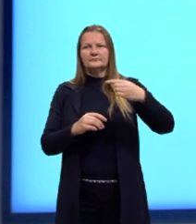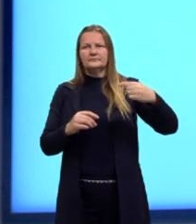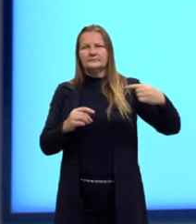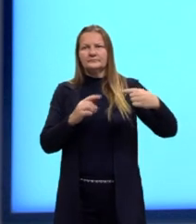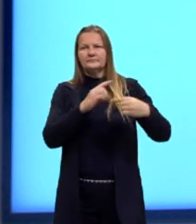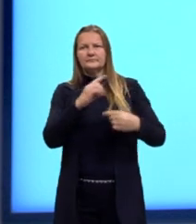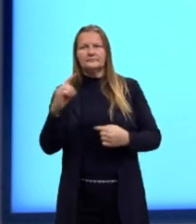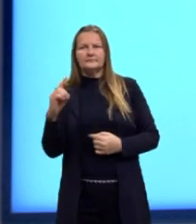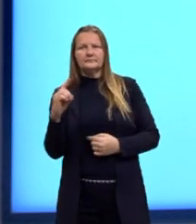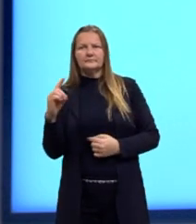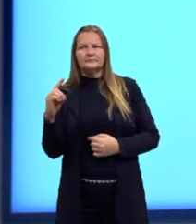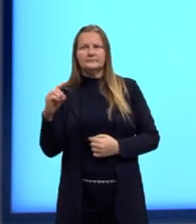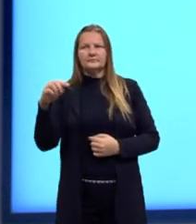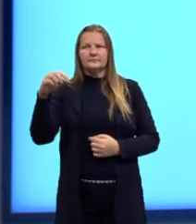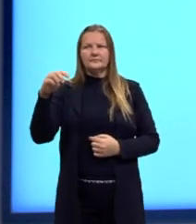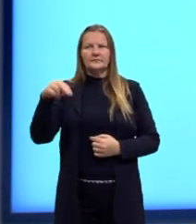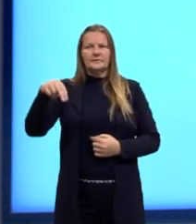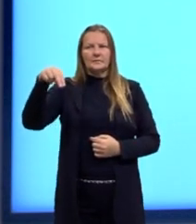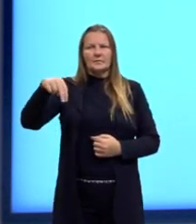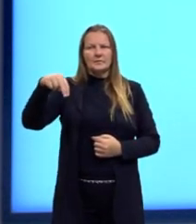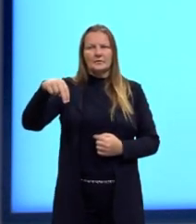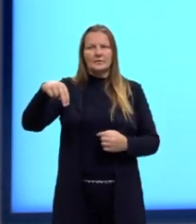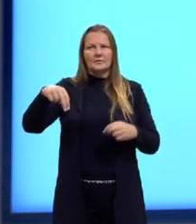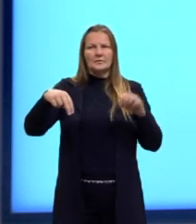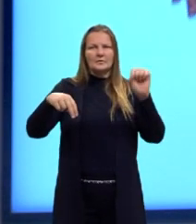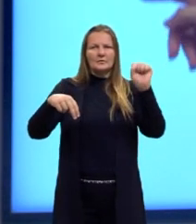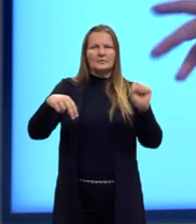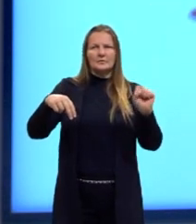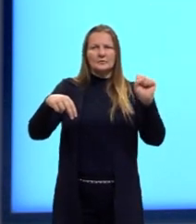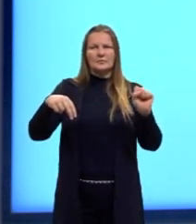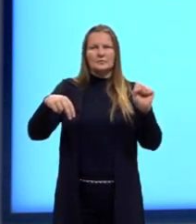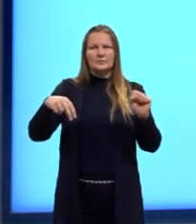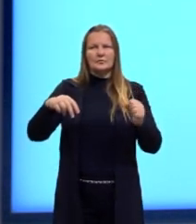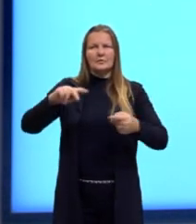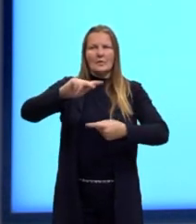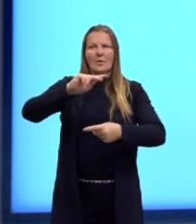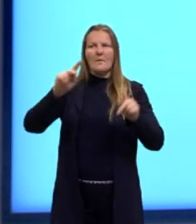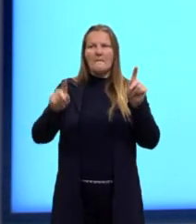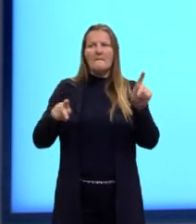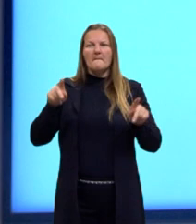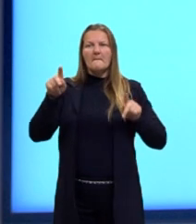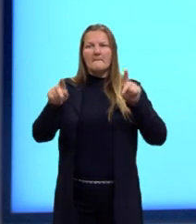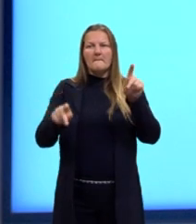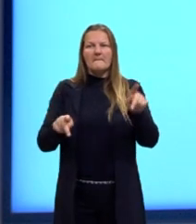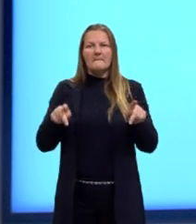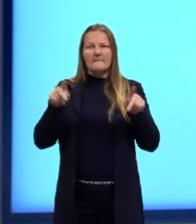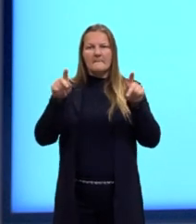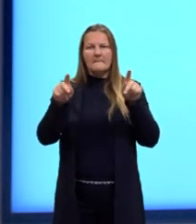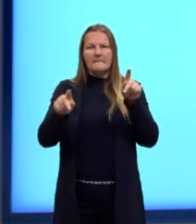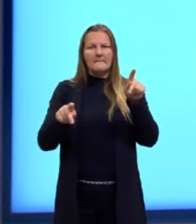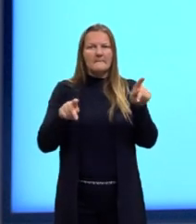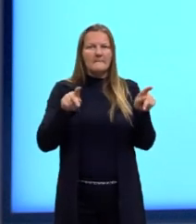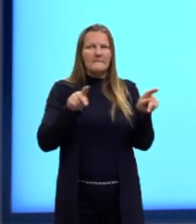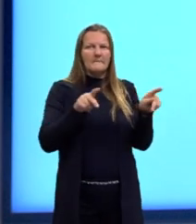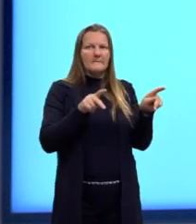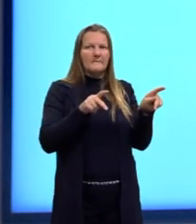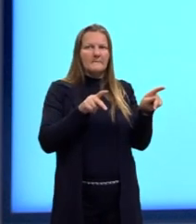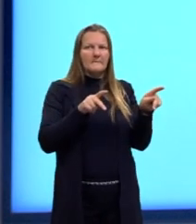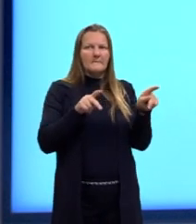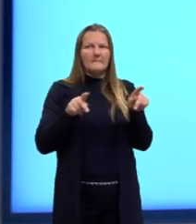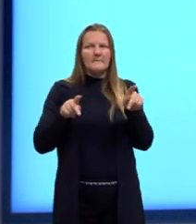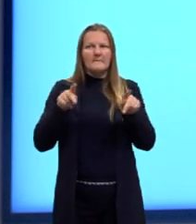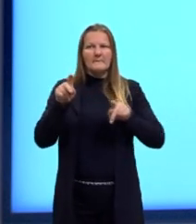eu vou ter agora o quê? Um polo norte e um polo sul. Ele não está totalmente imantado, né? Com um